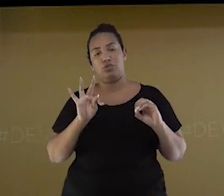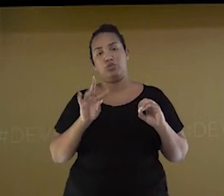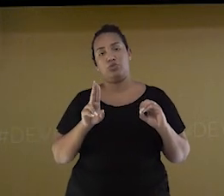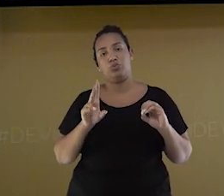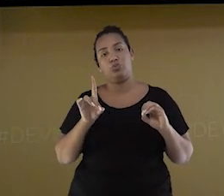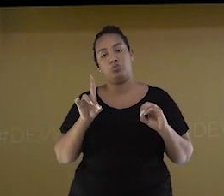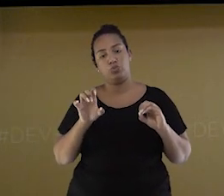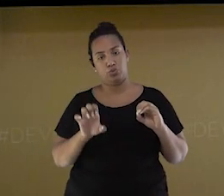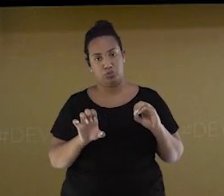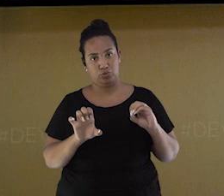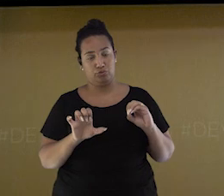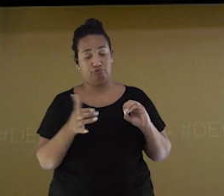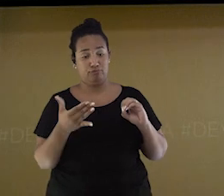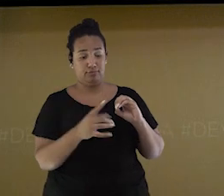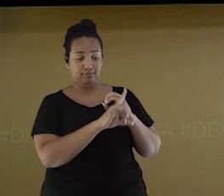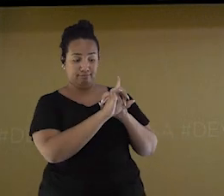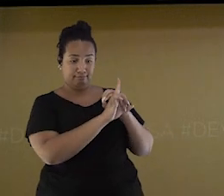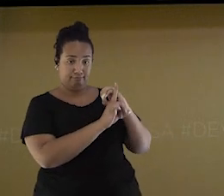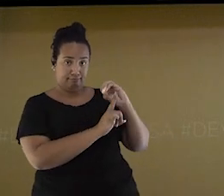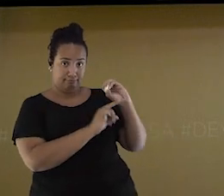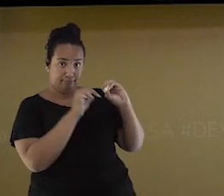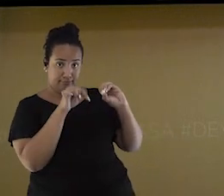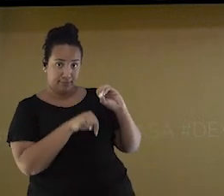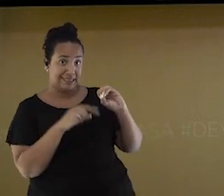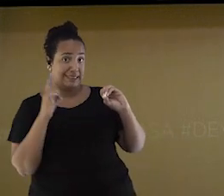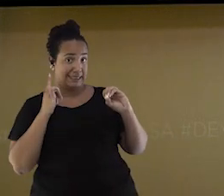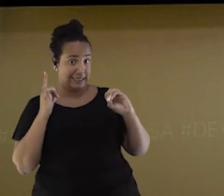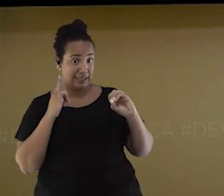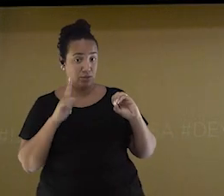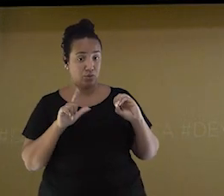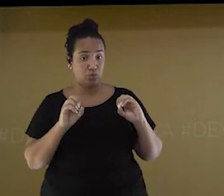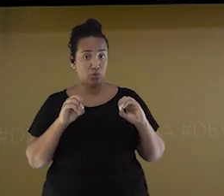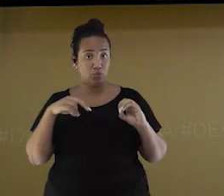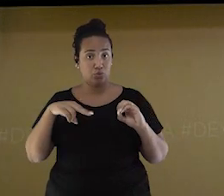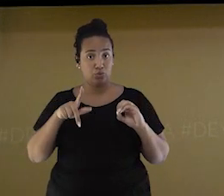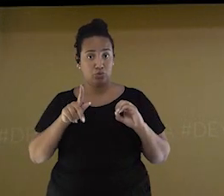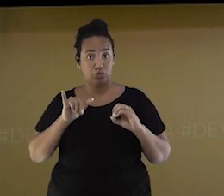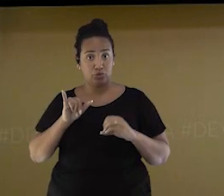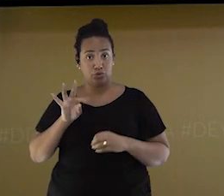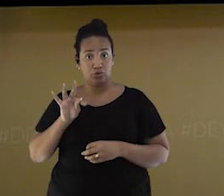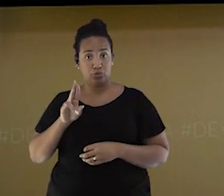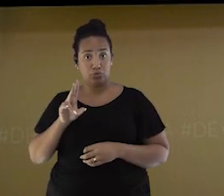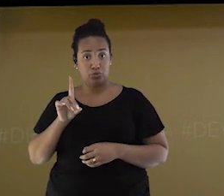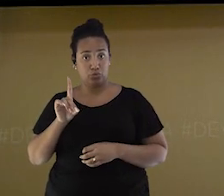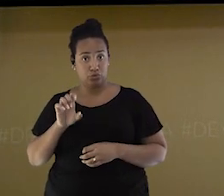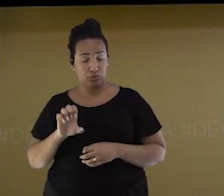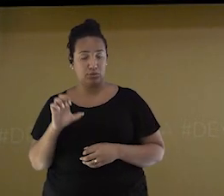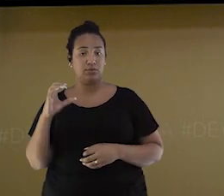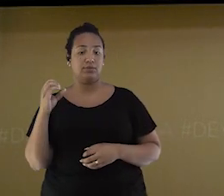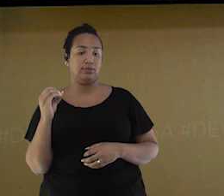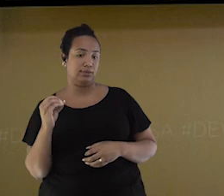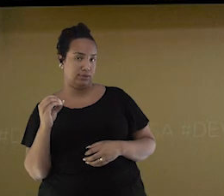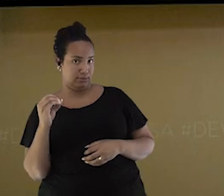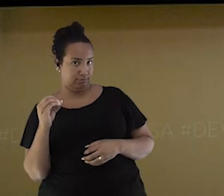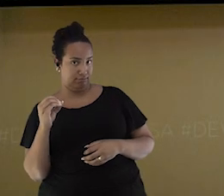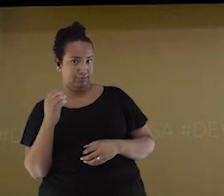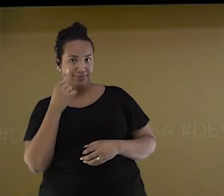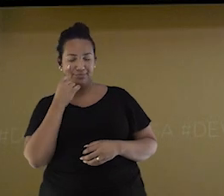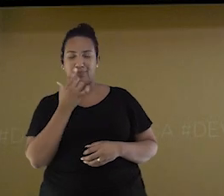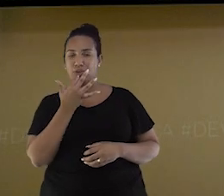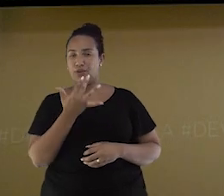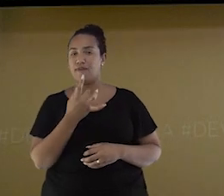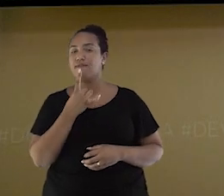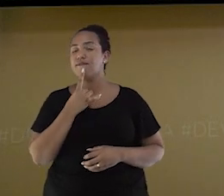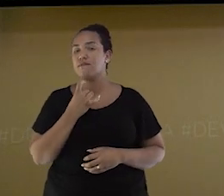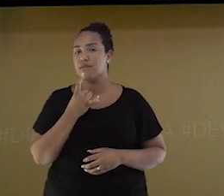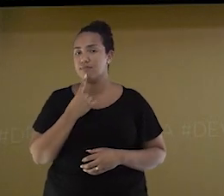O meridiano de Greenwich possui a longitude zero, que é essa linha aqui em vermelho, e aumenta a medida que